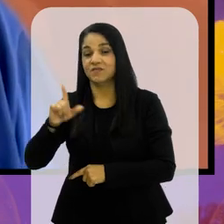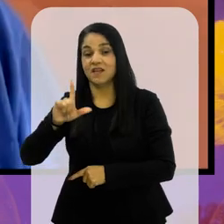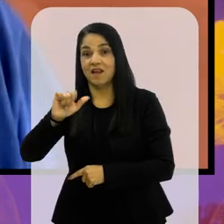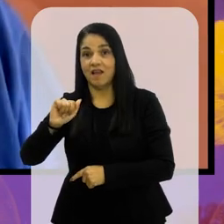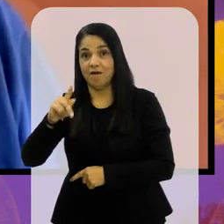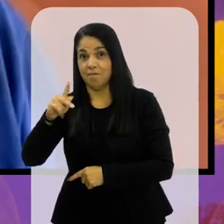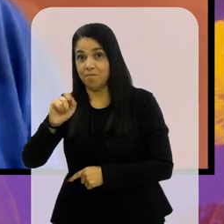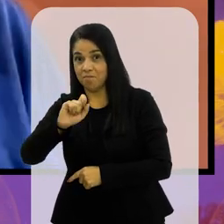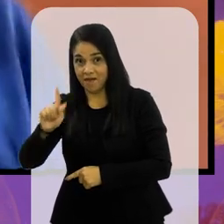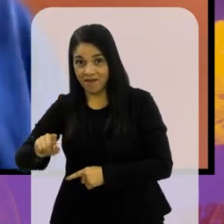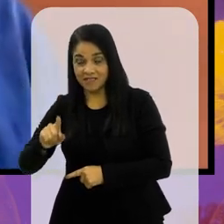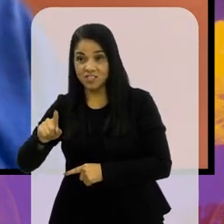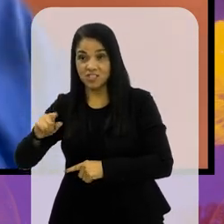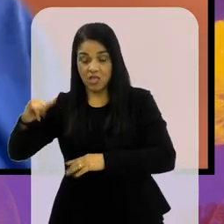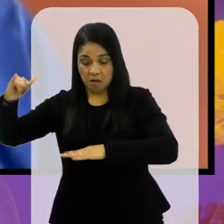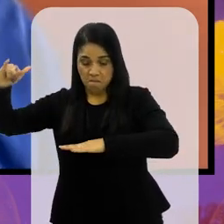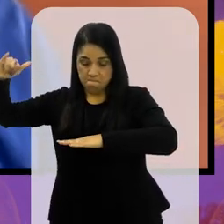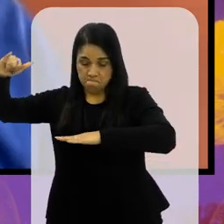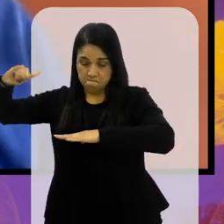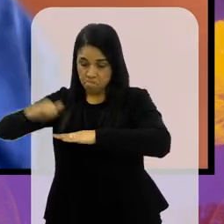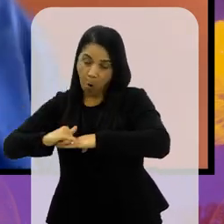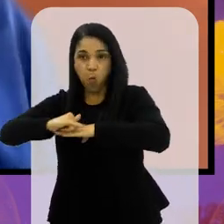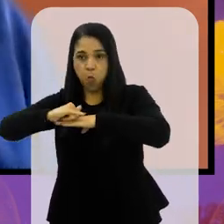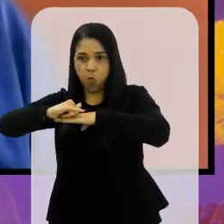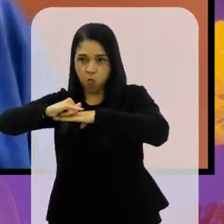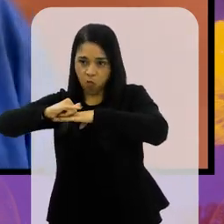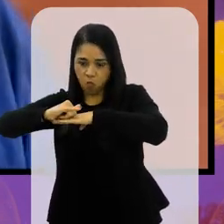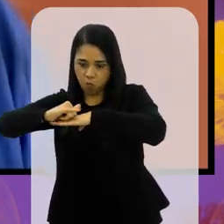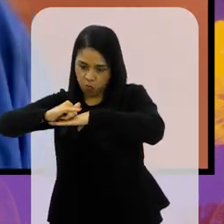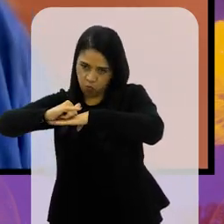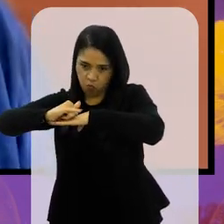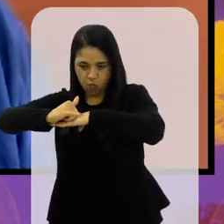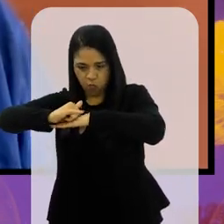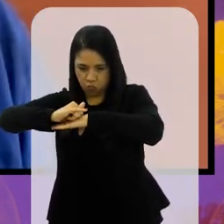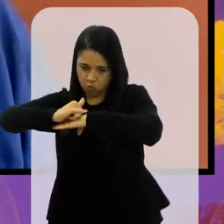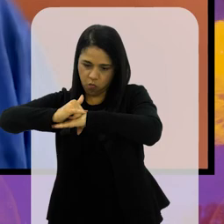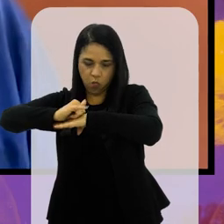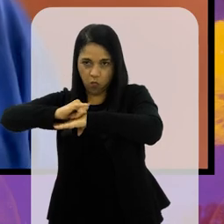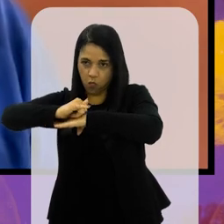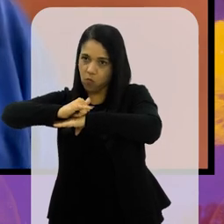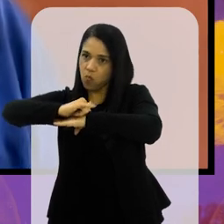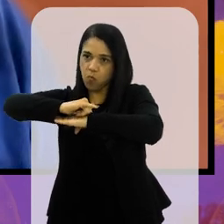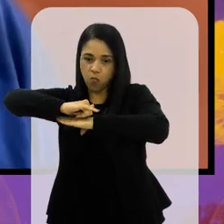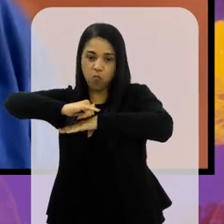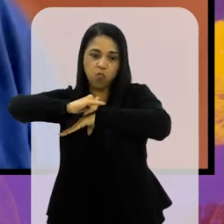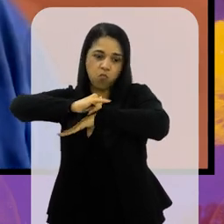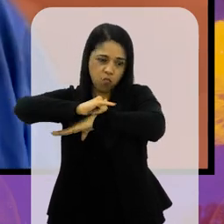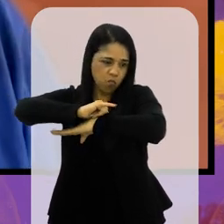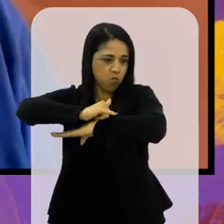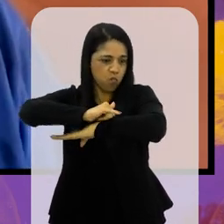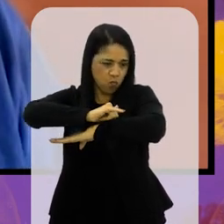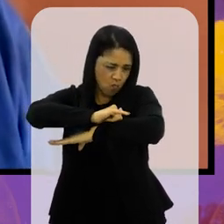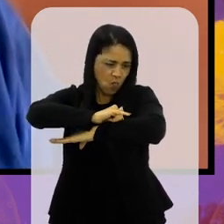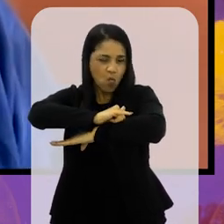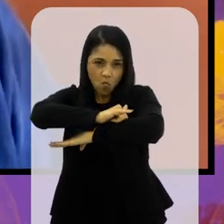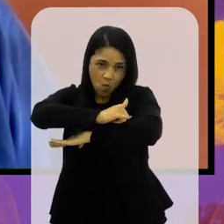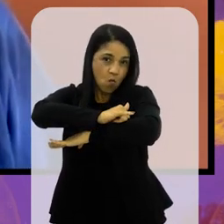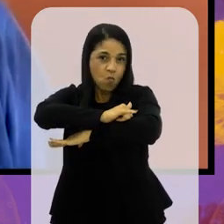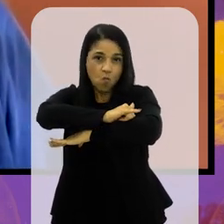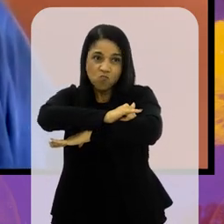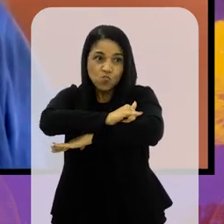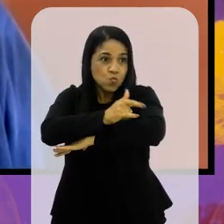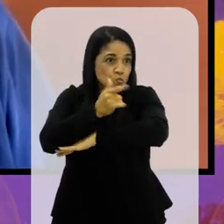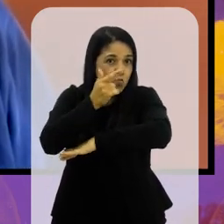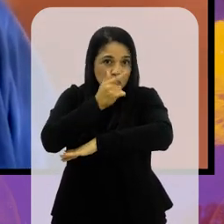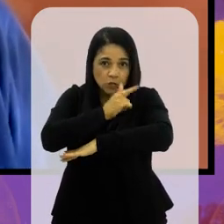e a gente já fez isso, ele bate no início da pista, ele vai tentando segurar, segurar,